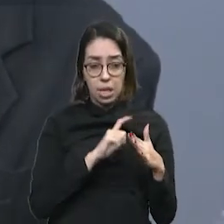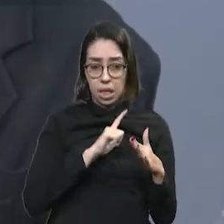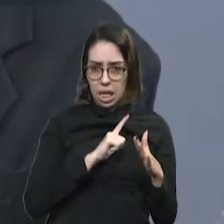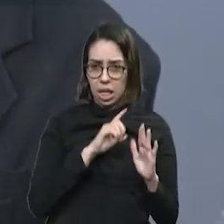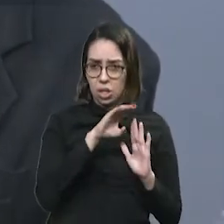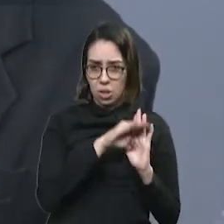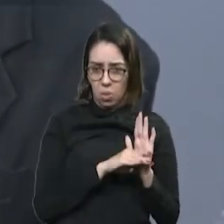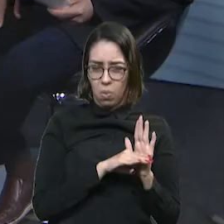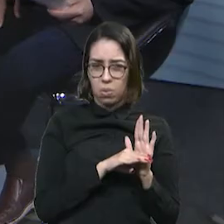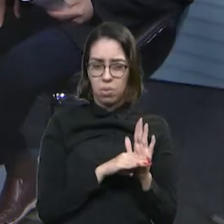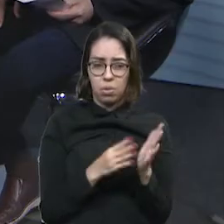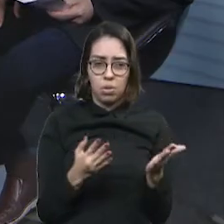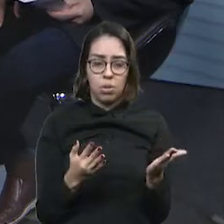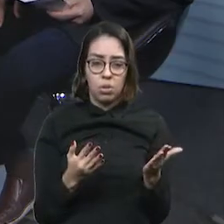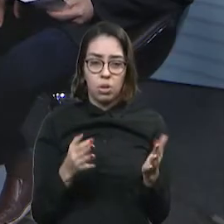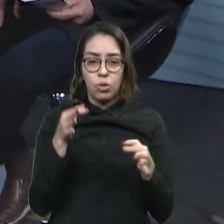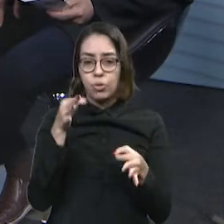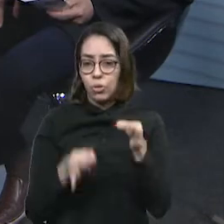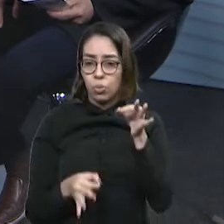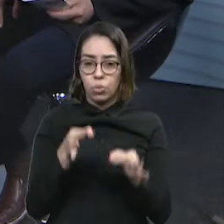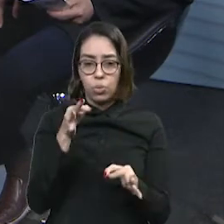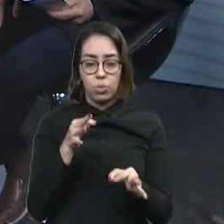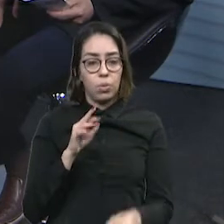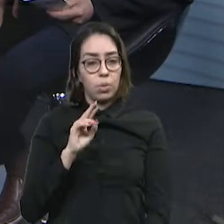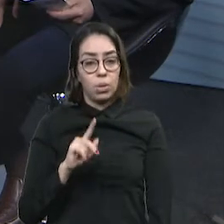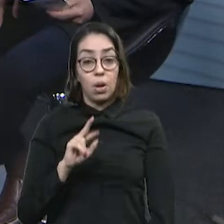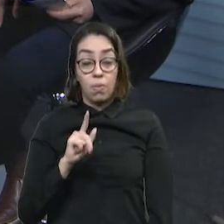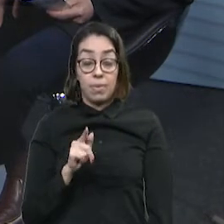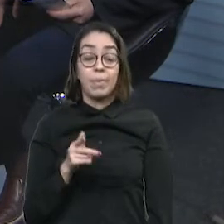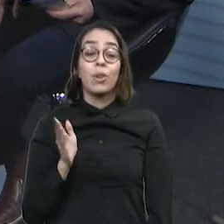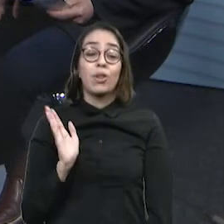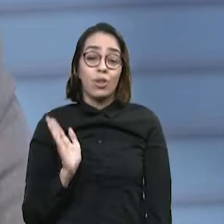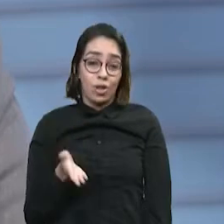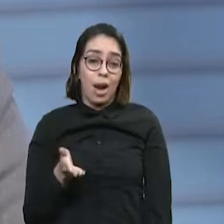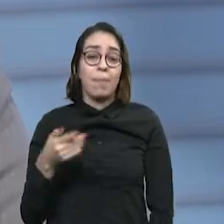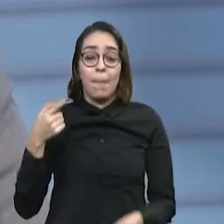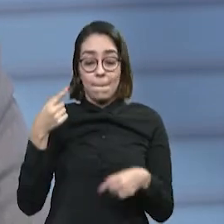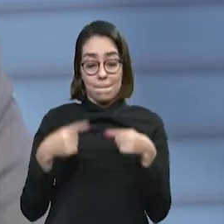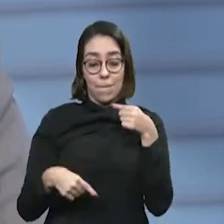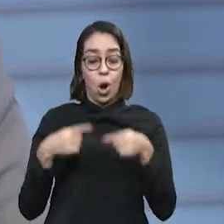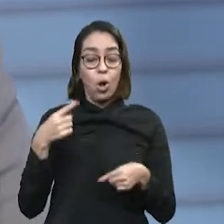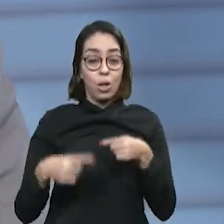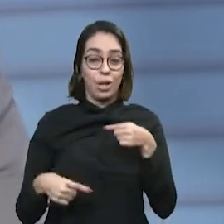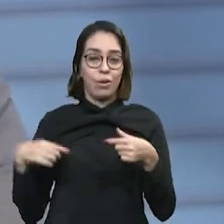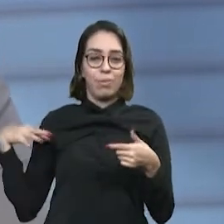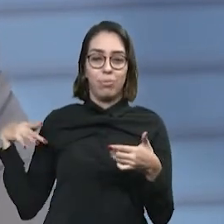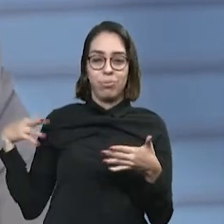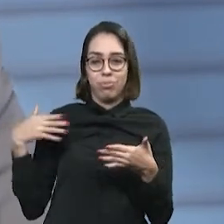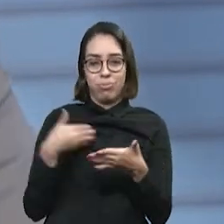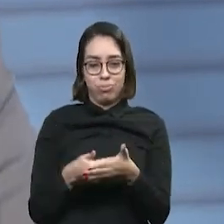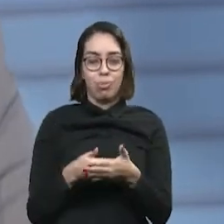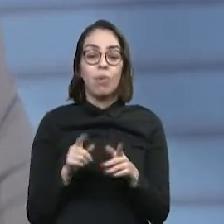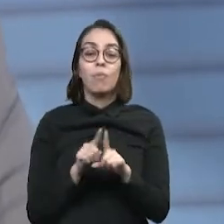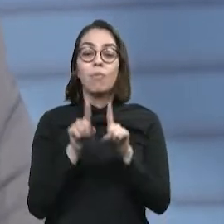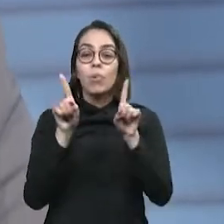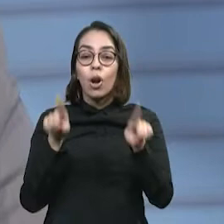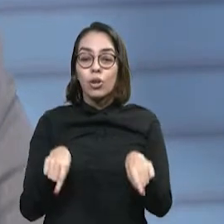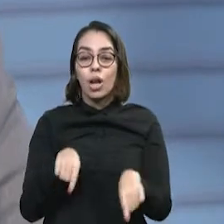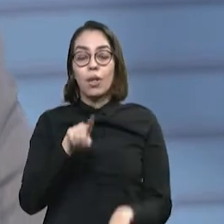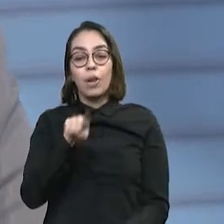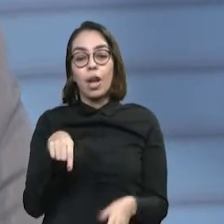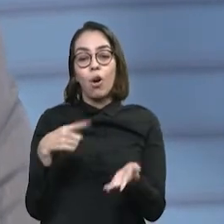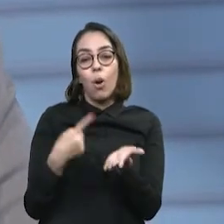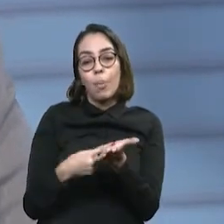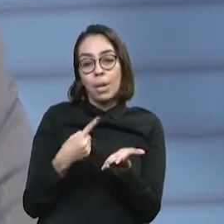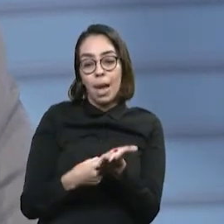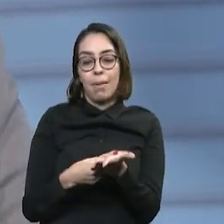Exatamente. Isso é um mal que não vem de agora. A política de Refis, de refinanciar tributos,